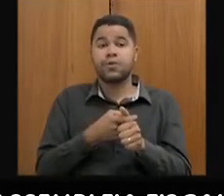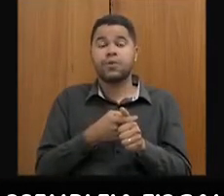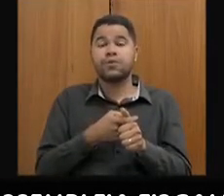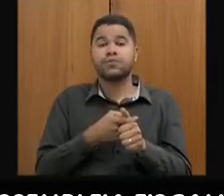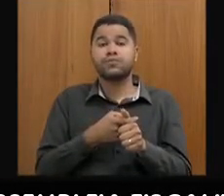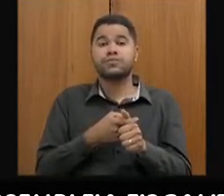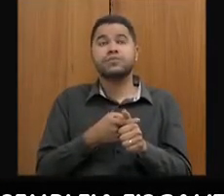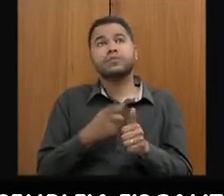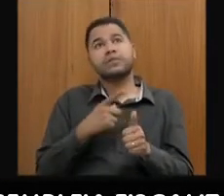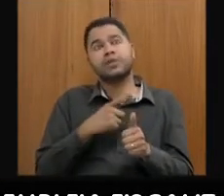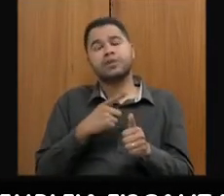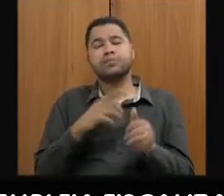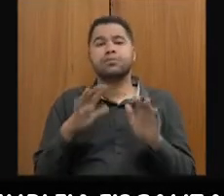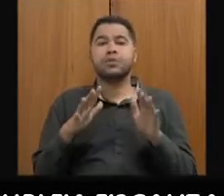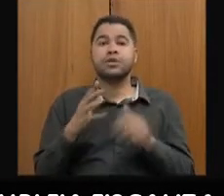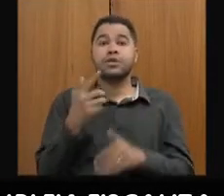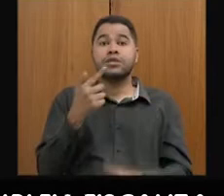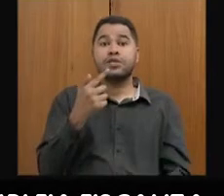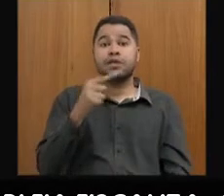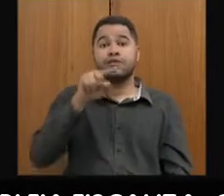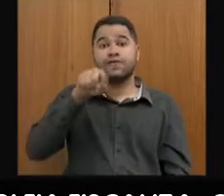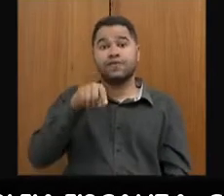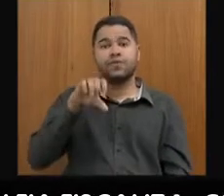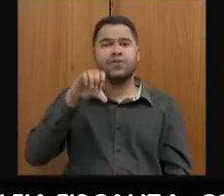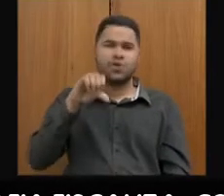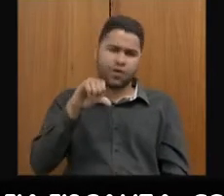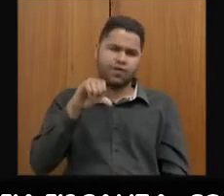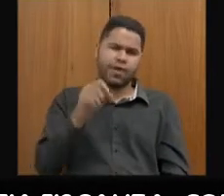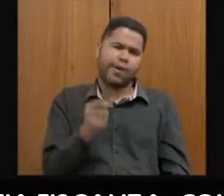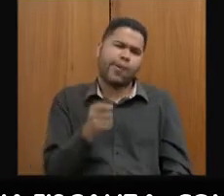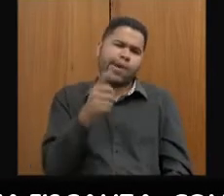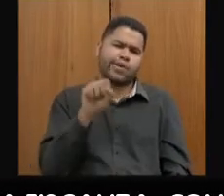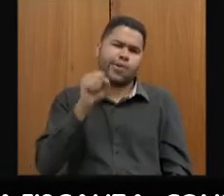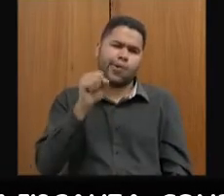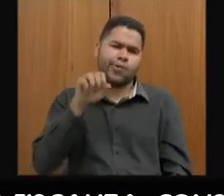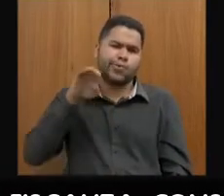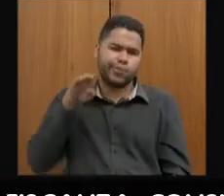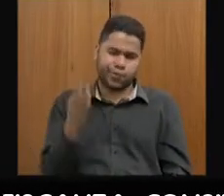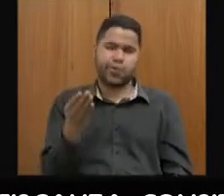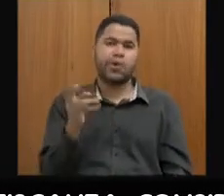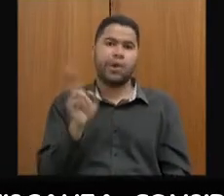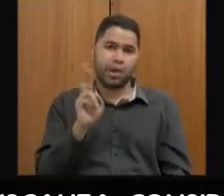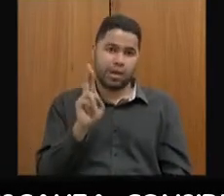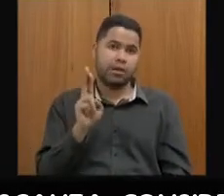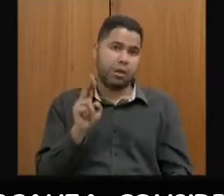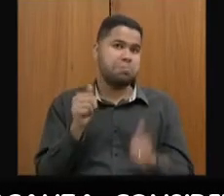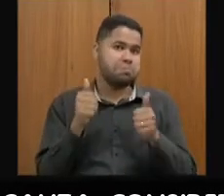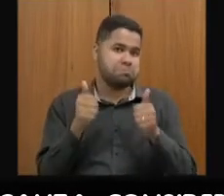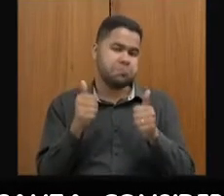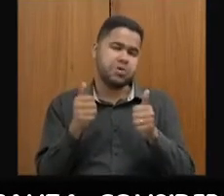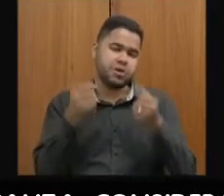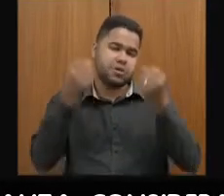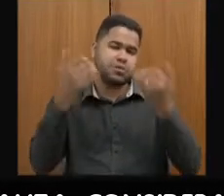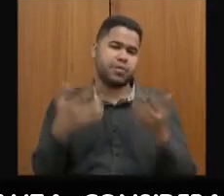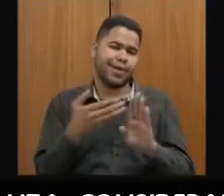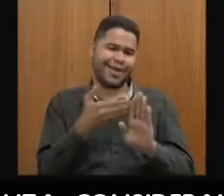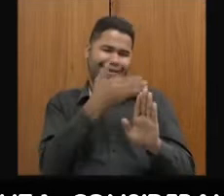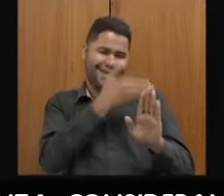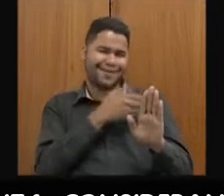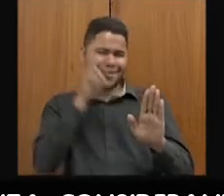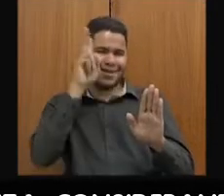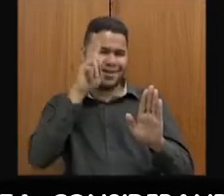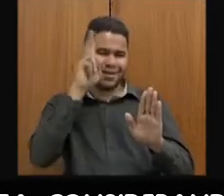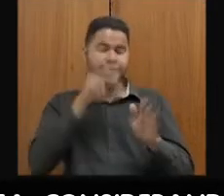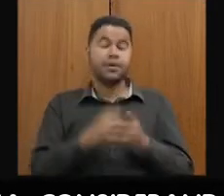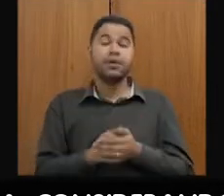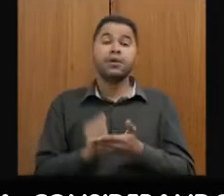nós teríamos aí 7,9, 8 bilhões de reais, o que é bastante positivo, como falei. Você tem um pago